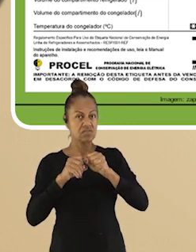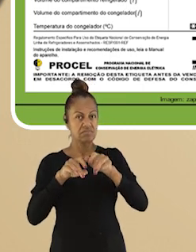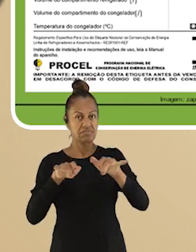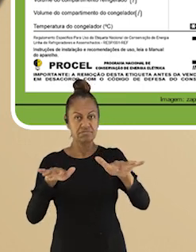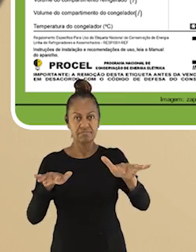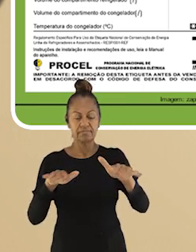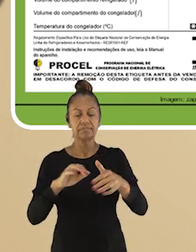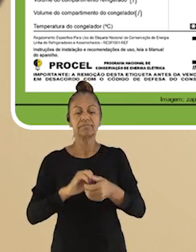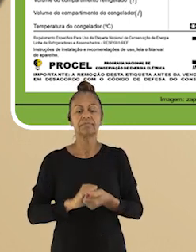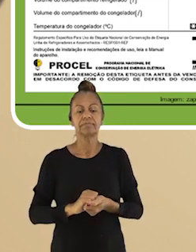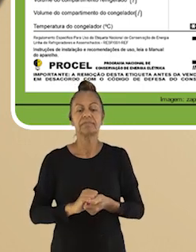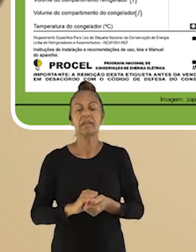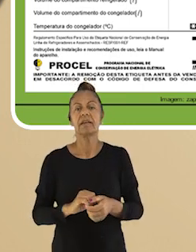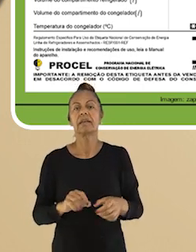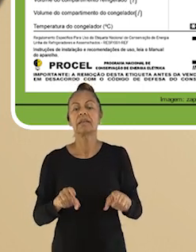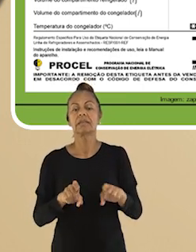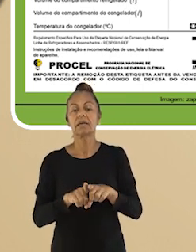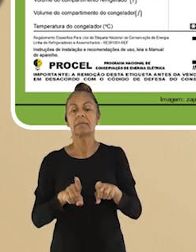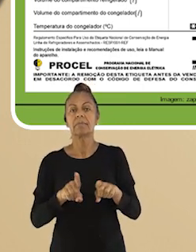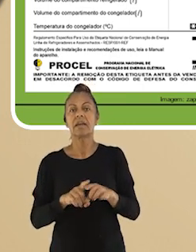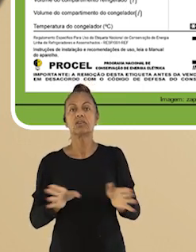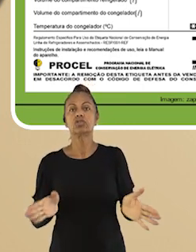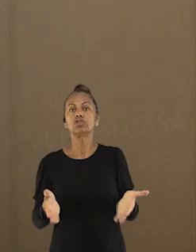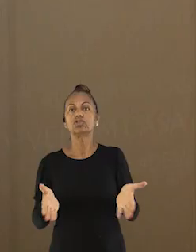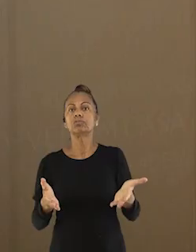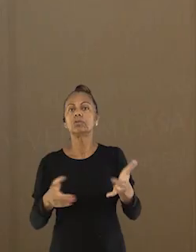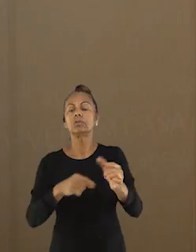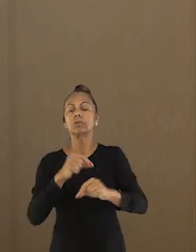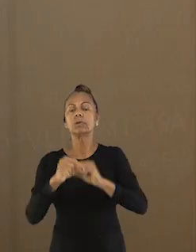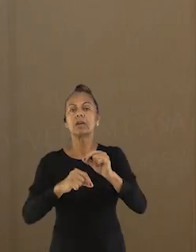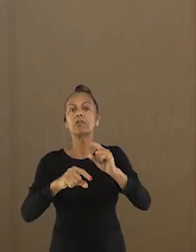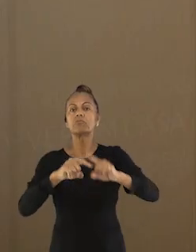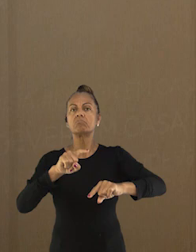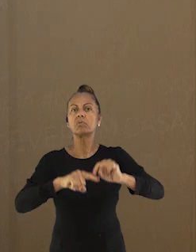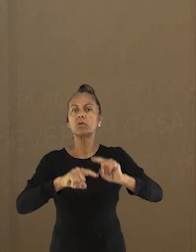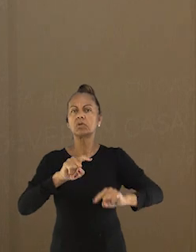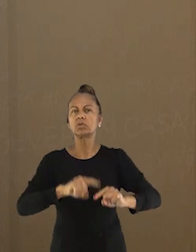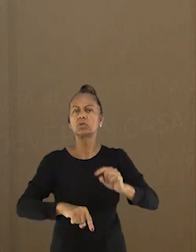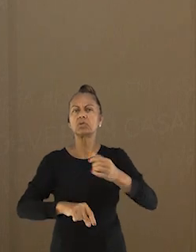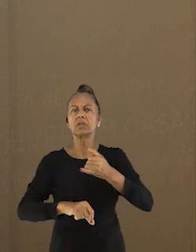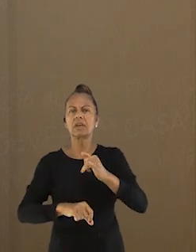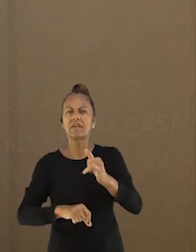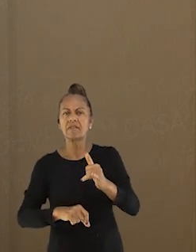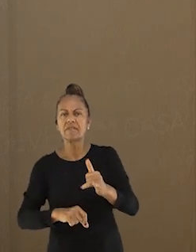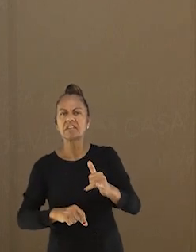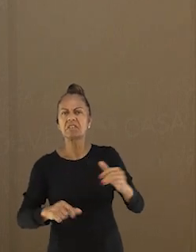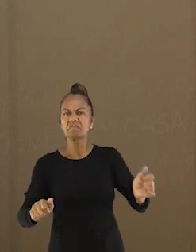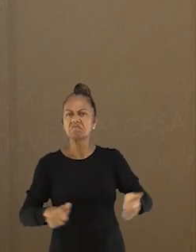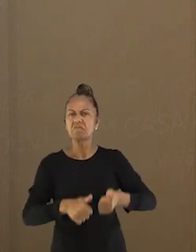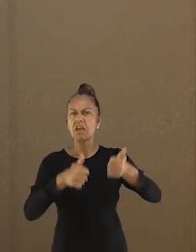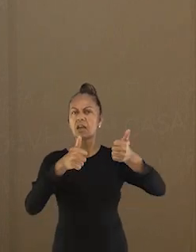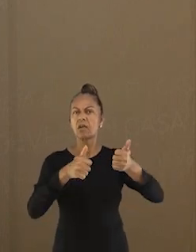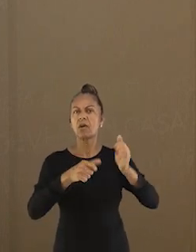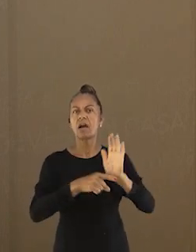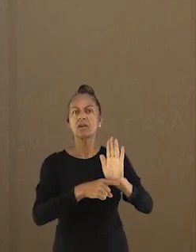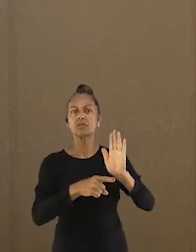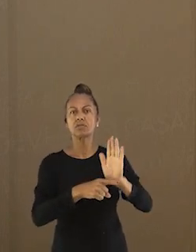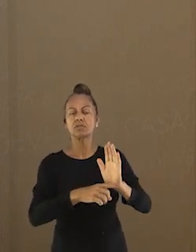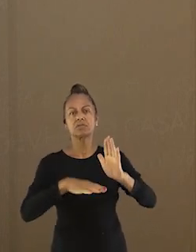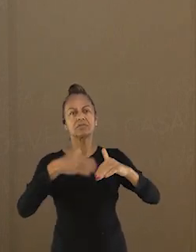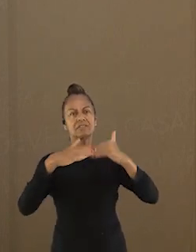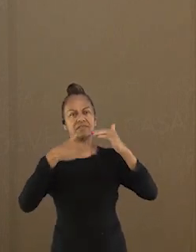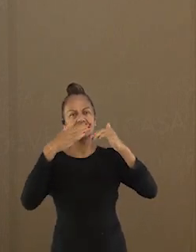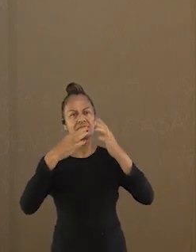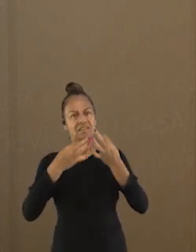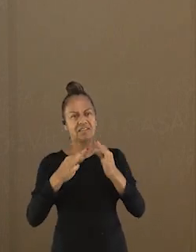a transmissão e a distribuição de energia, estimulando a fabricação e a comercialização de produtos